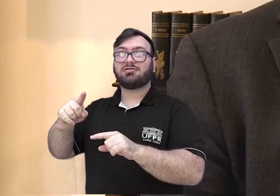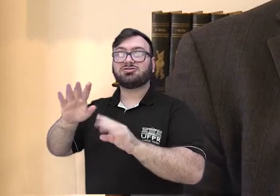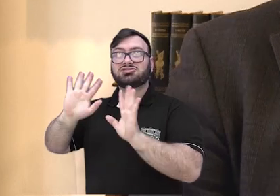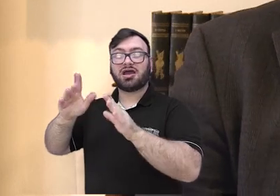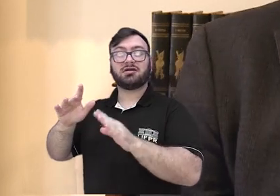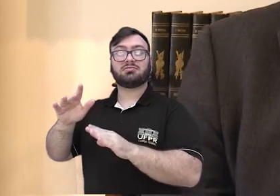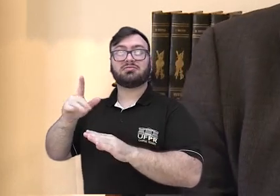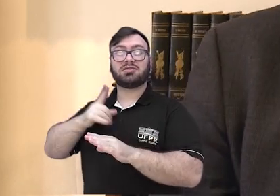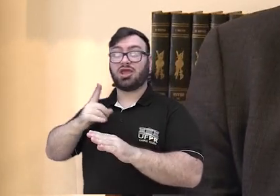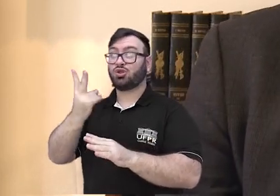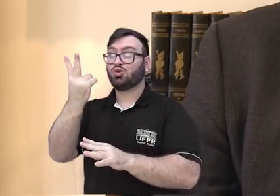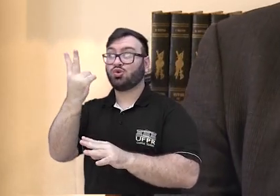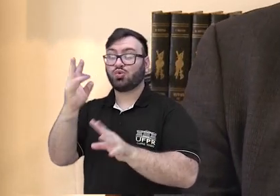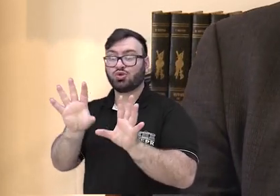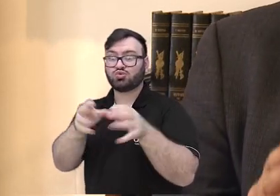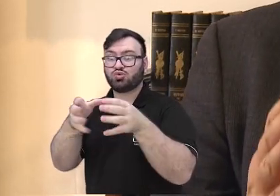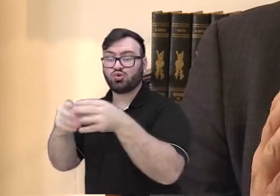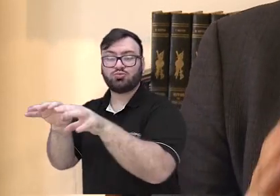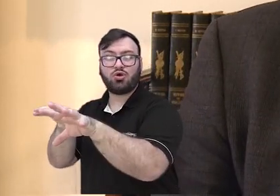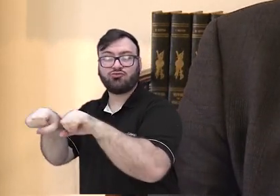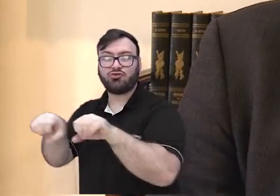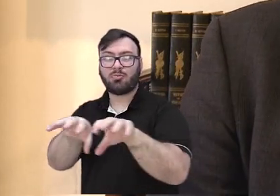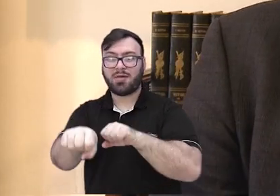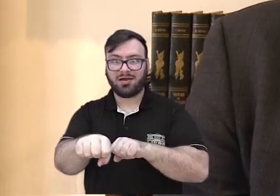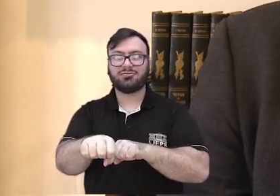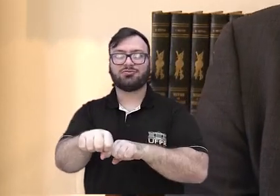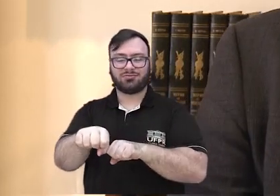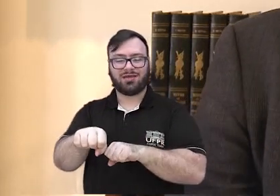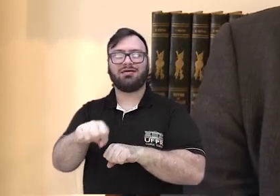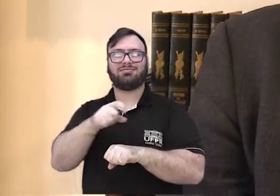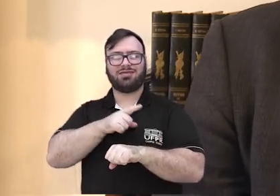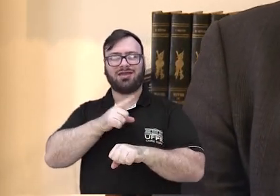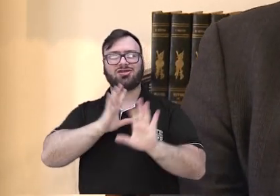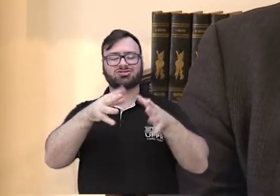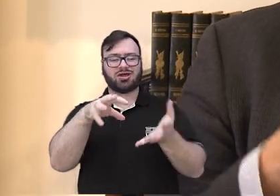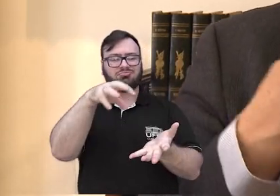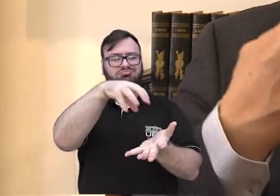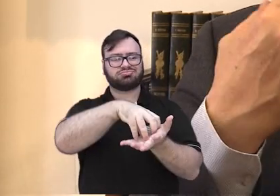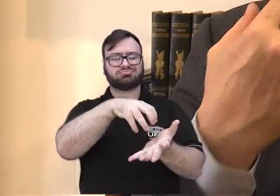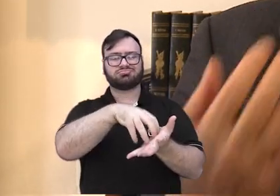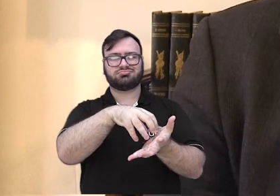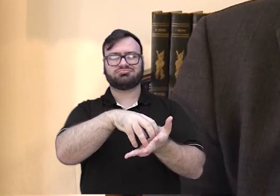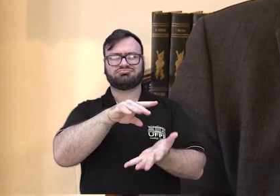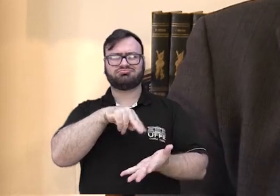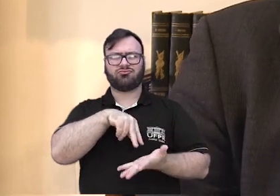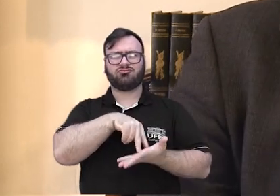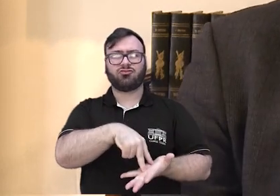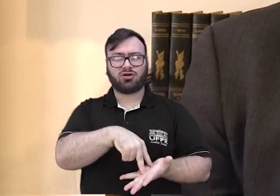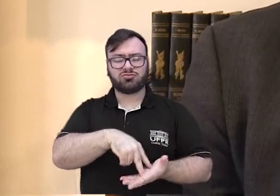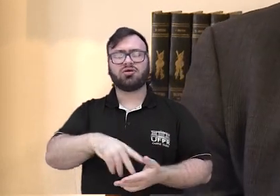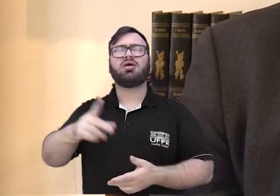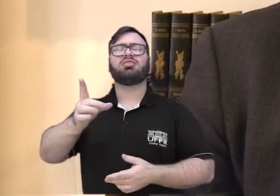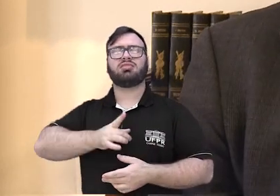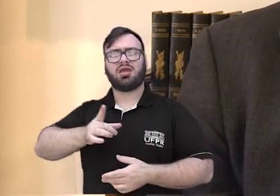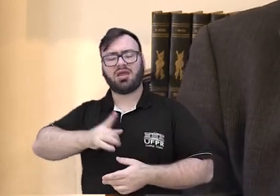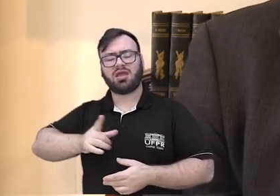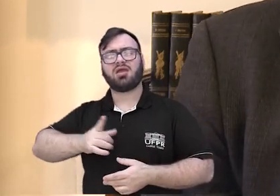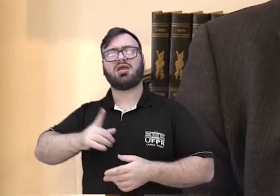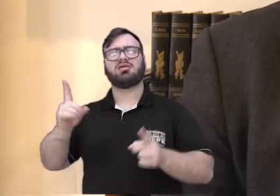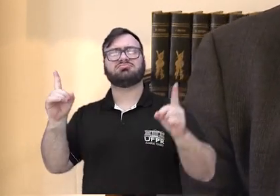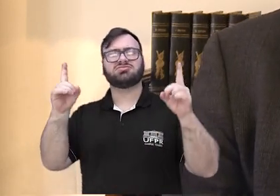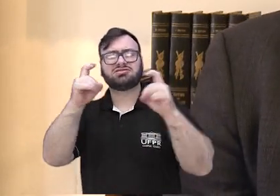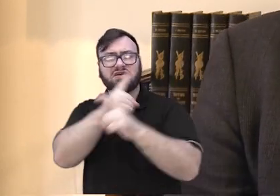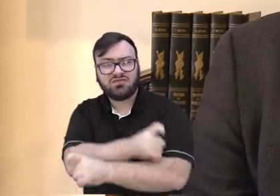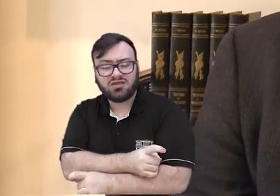Já temos duas turmas formadas e um campus absolutamente consolidado. Certo que com muitos desafios ainda a serem